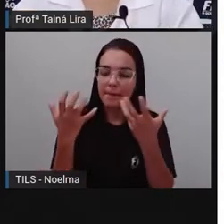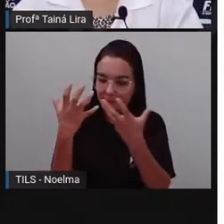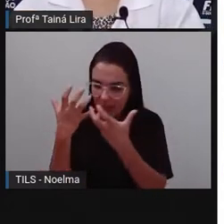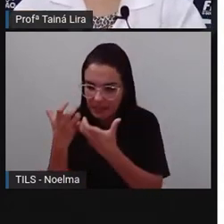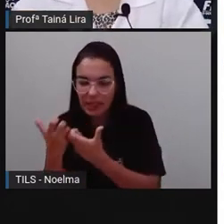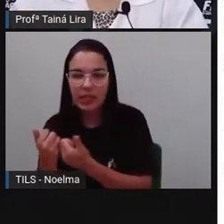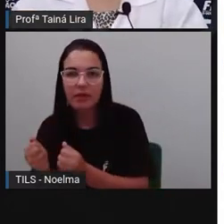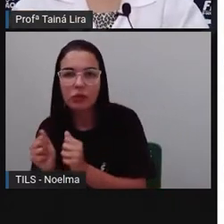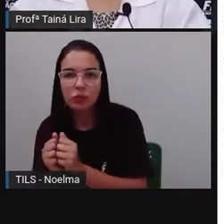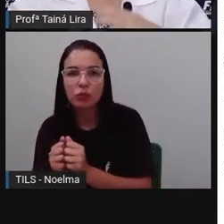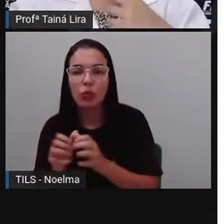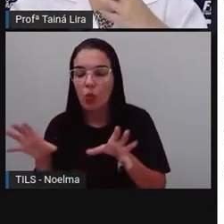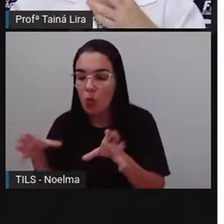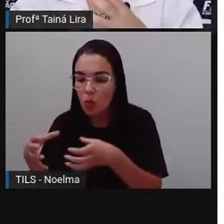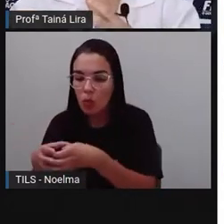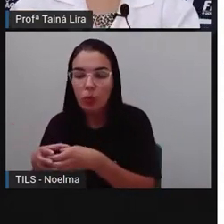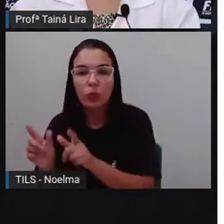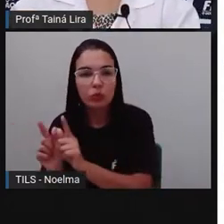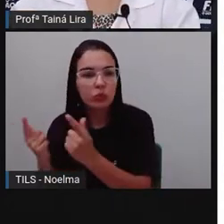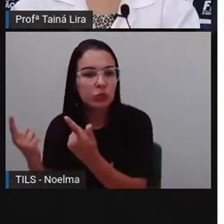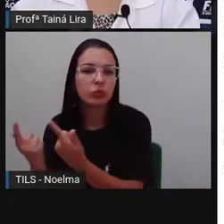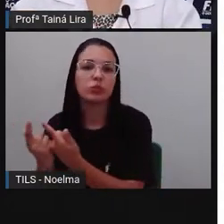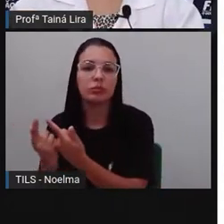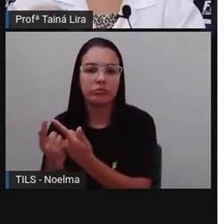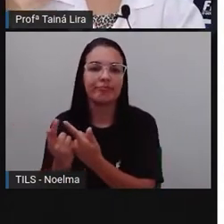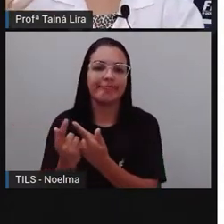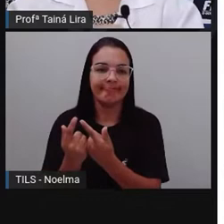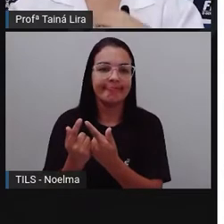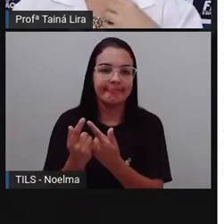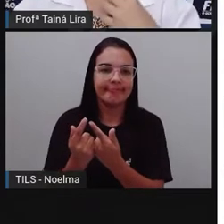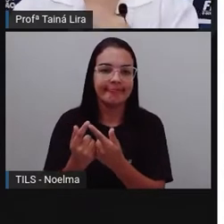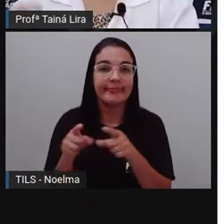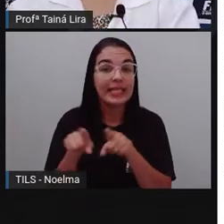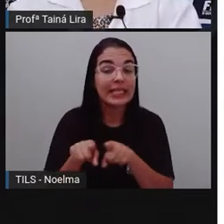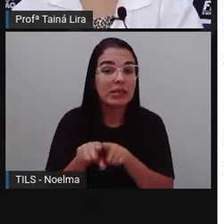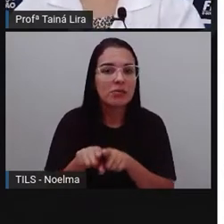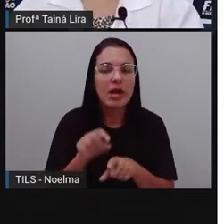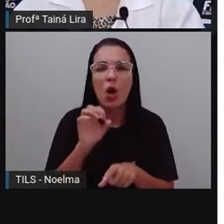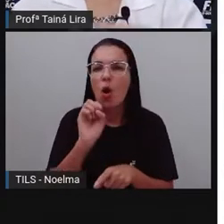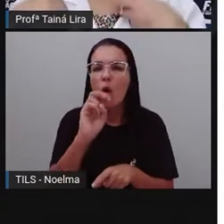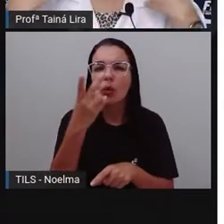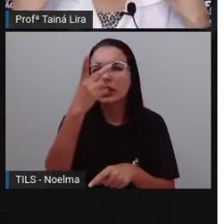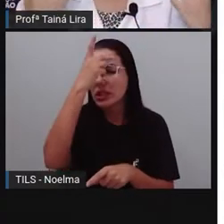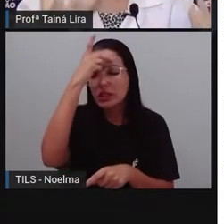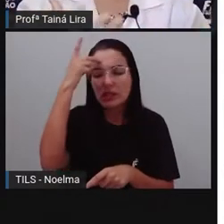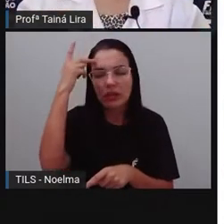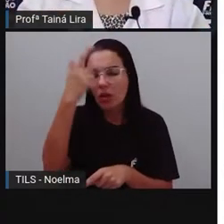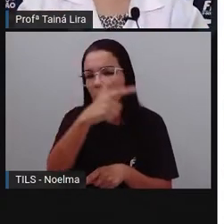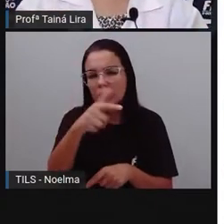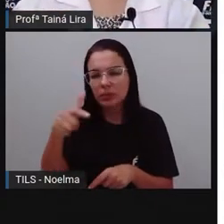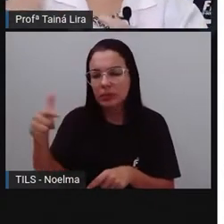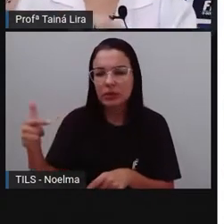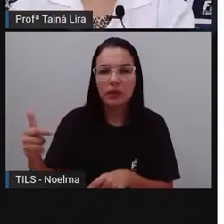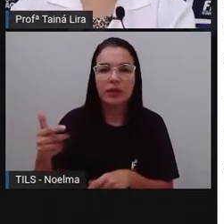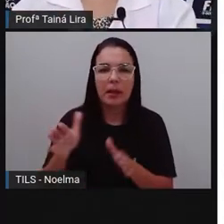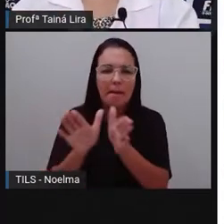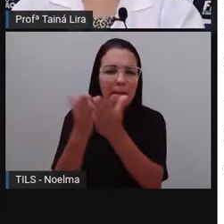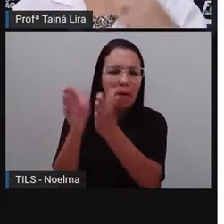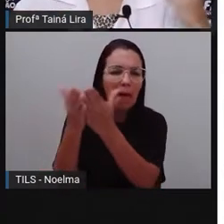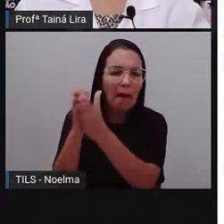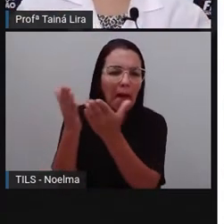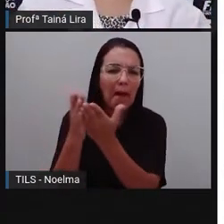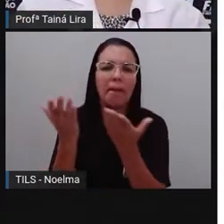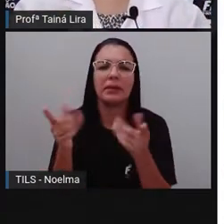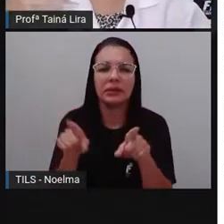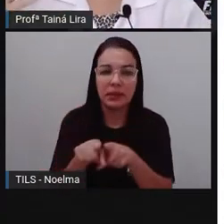africanos, algumas pessoas das camadas sociais mais pobres, que iam ajudar também